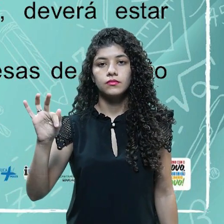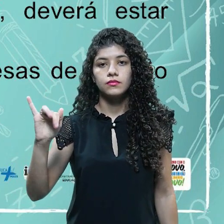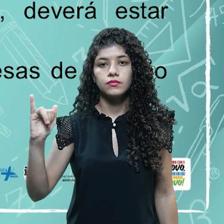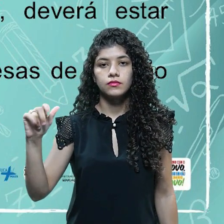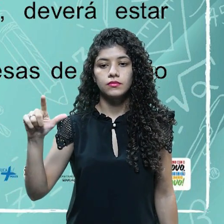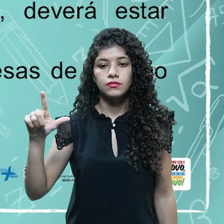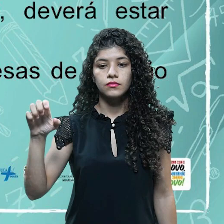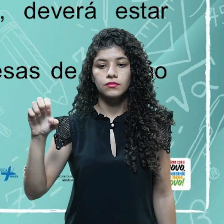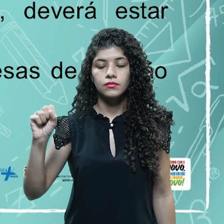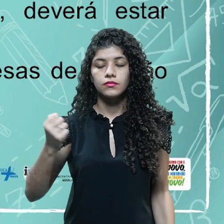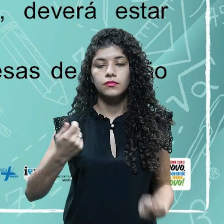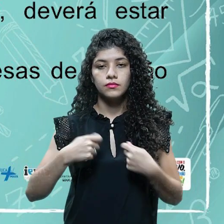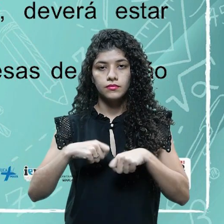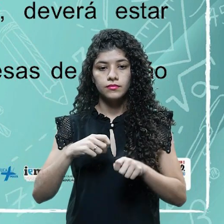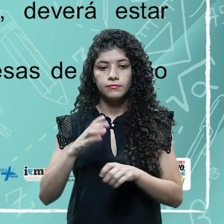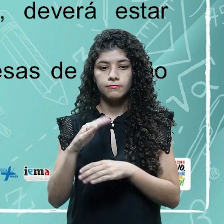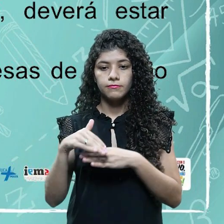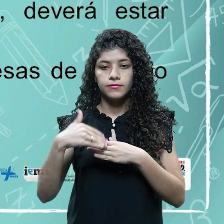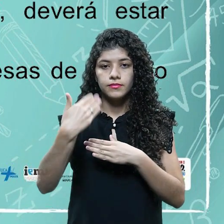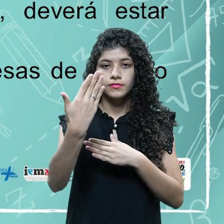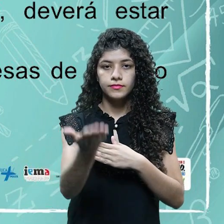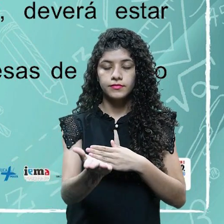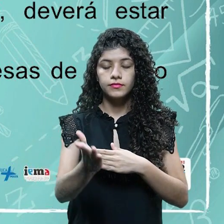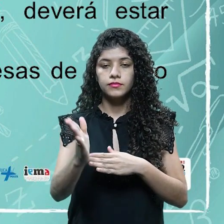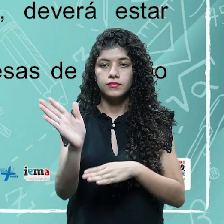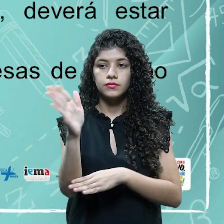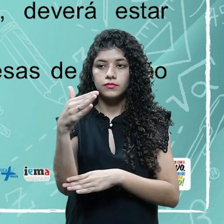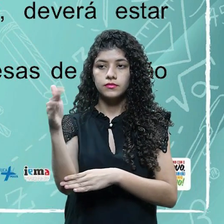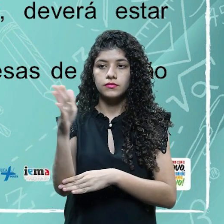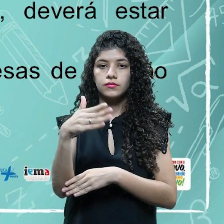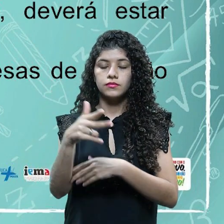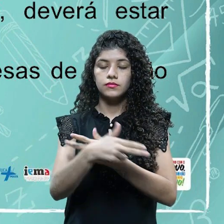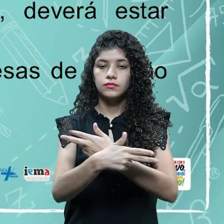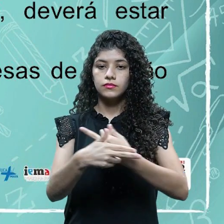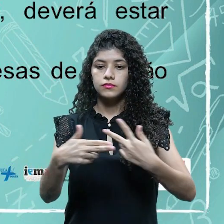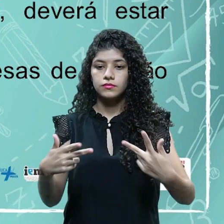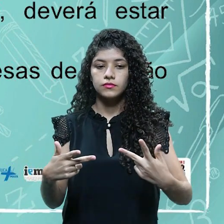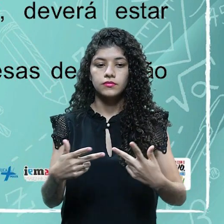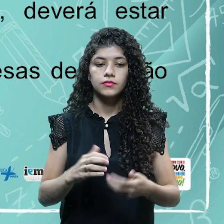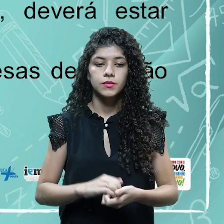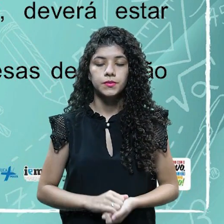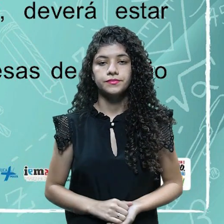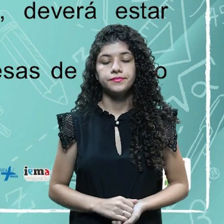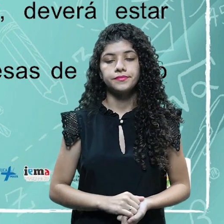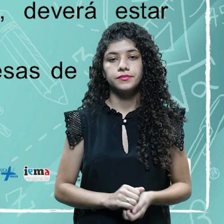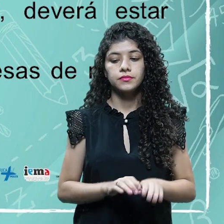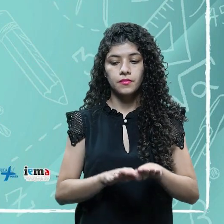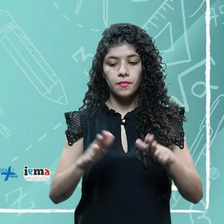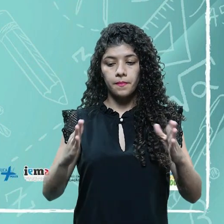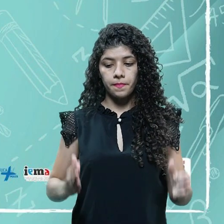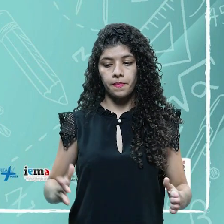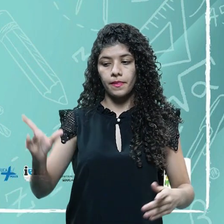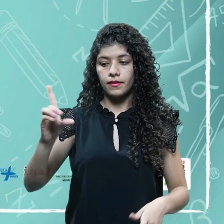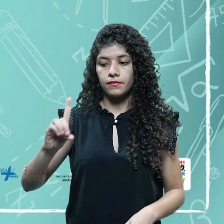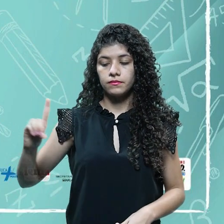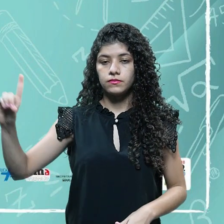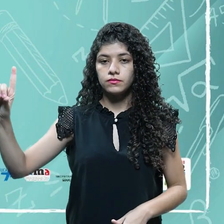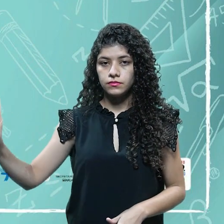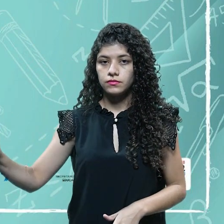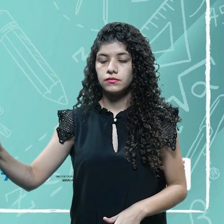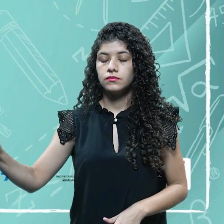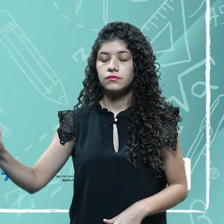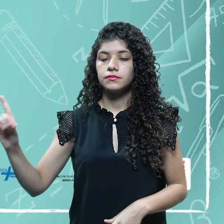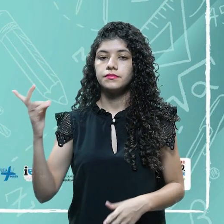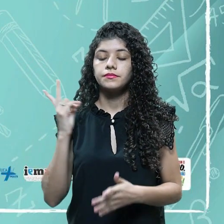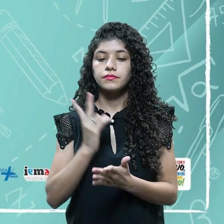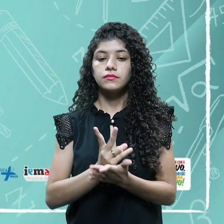outras bandeiras. Então, ela deve estar à direita de tribunas, de púlpitos, mesas de reuniões ou de trabalho. Então, ela ocupa